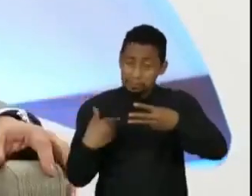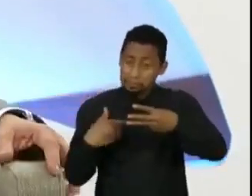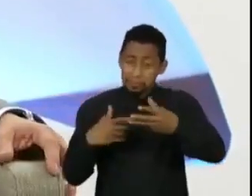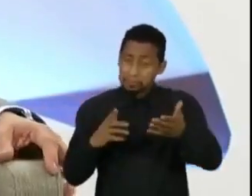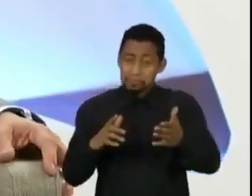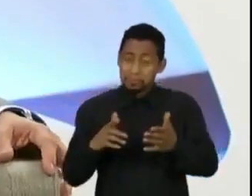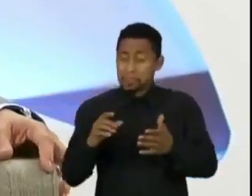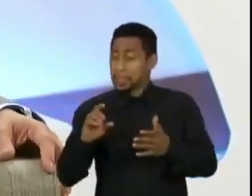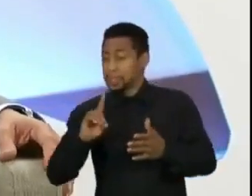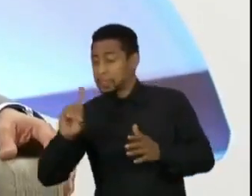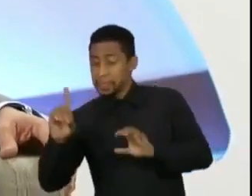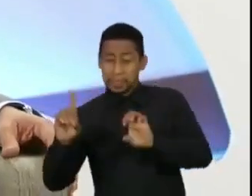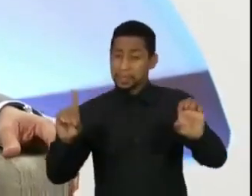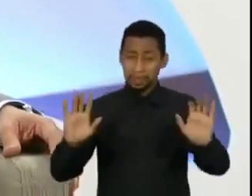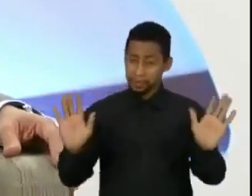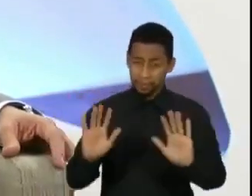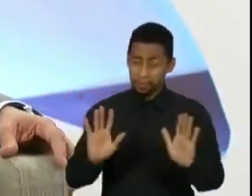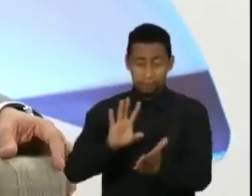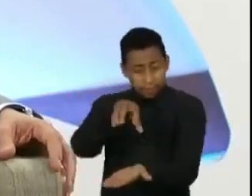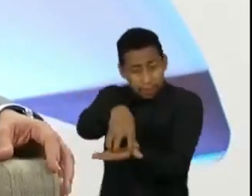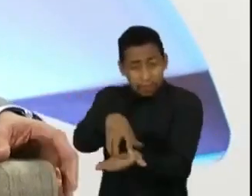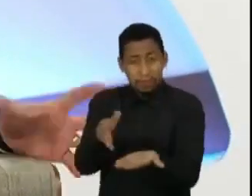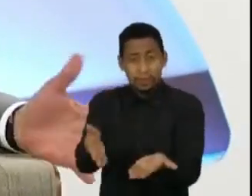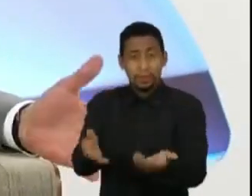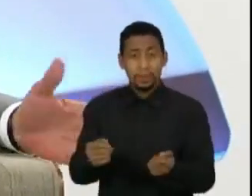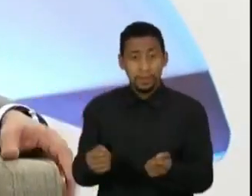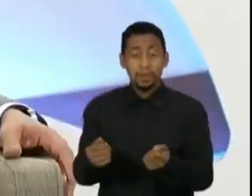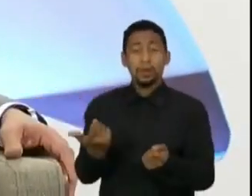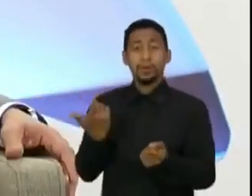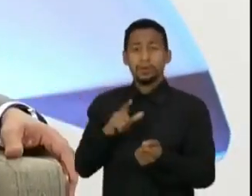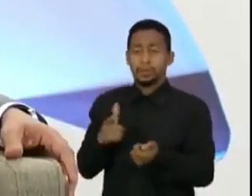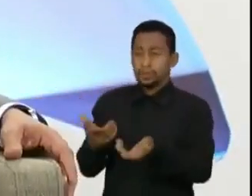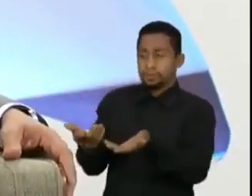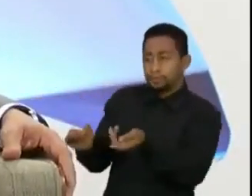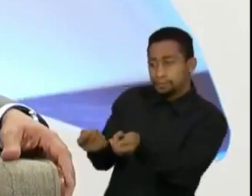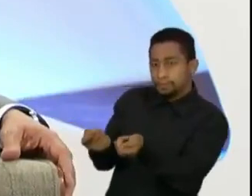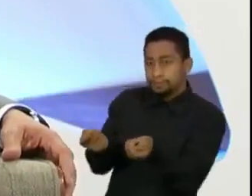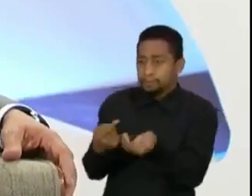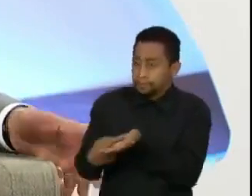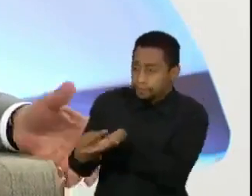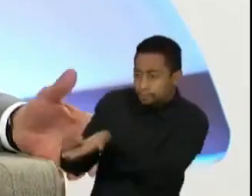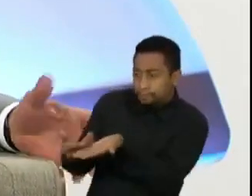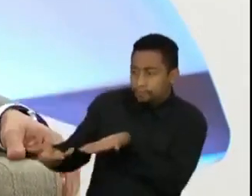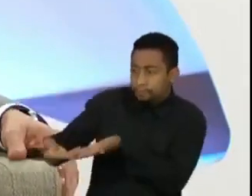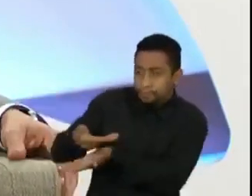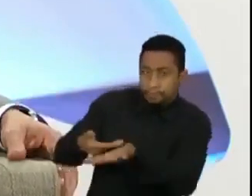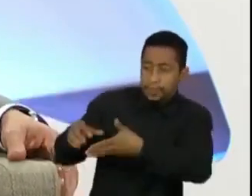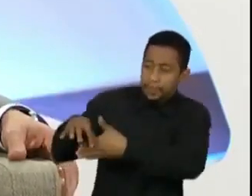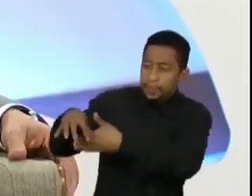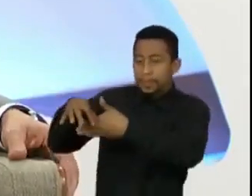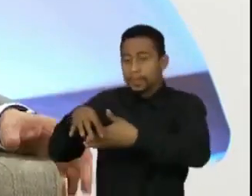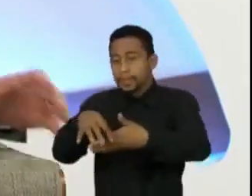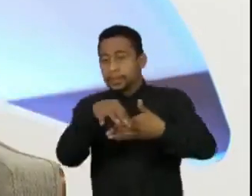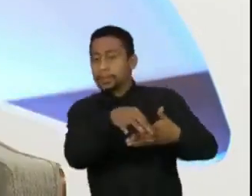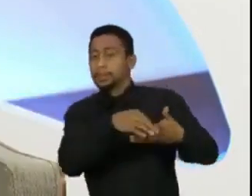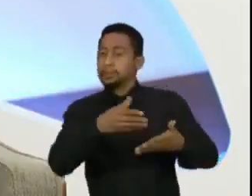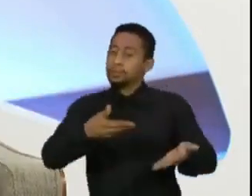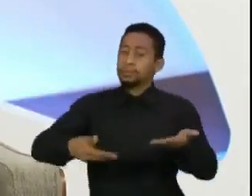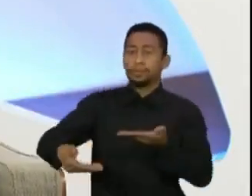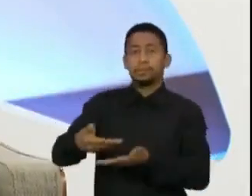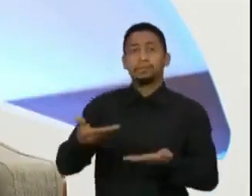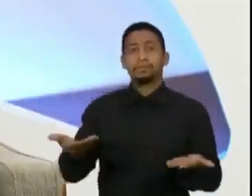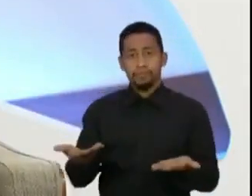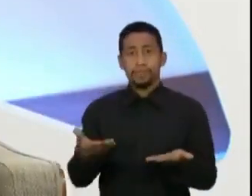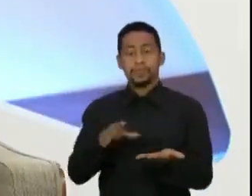extremos, é alguém que consiga reunir as pessoas, as lideranças, seja